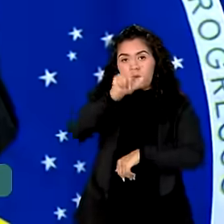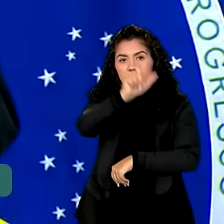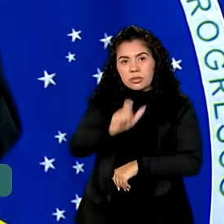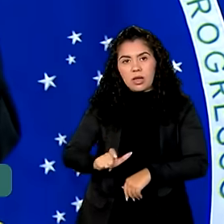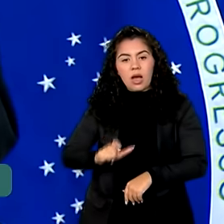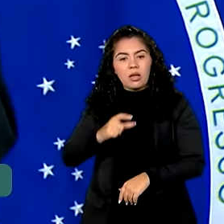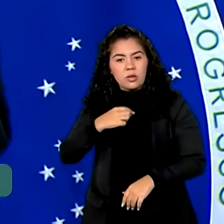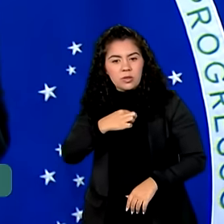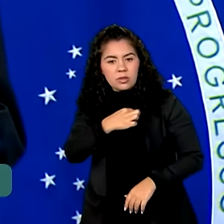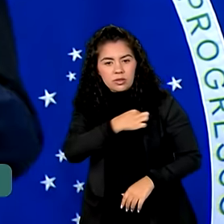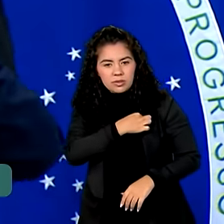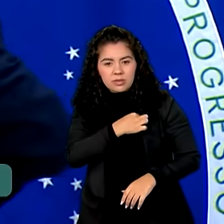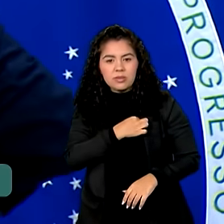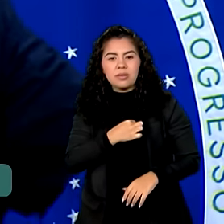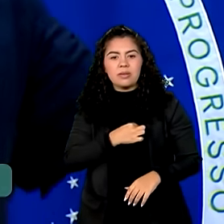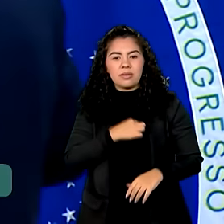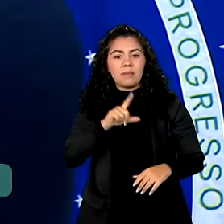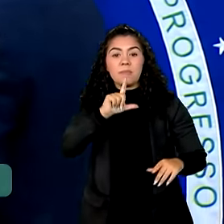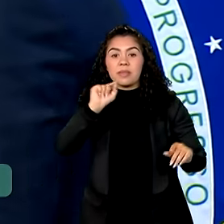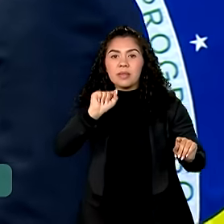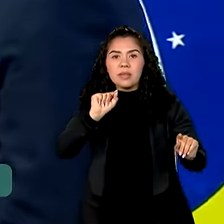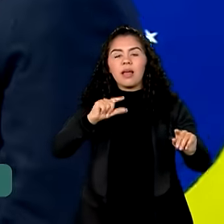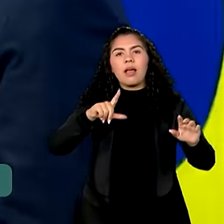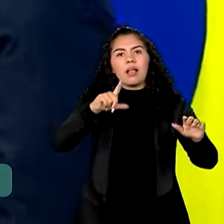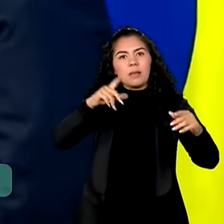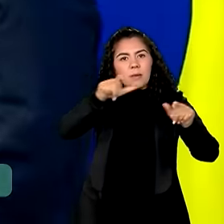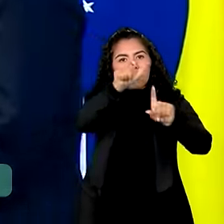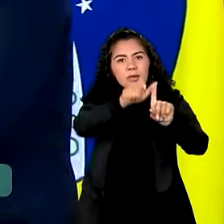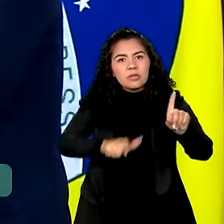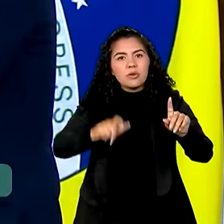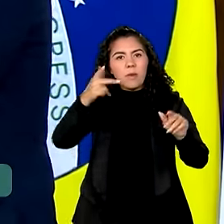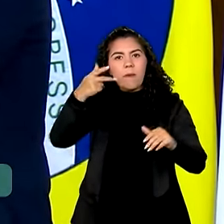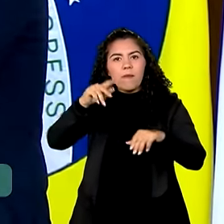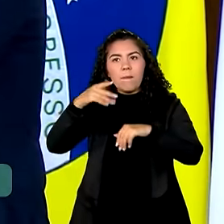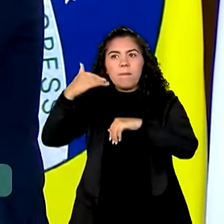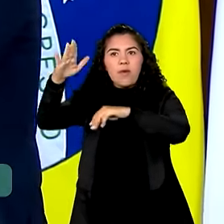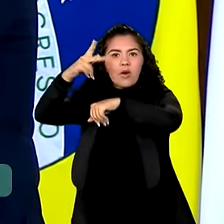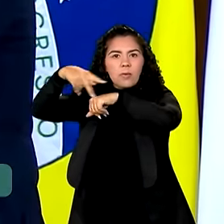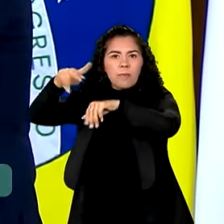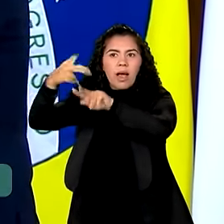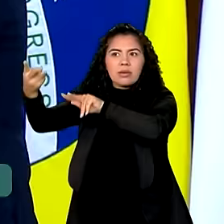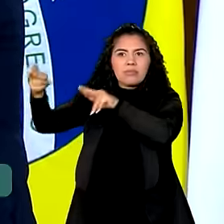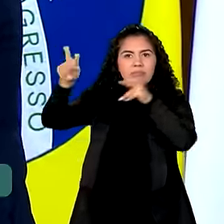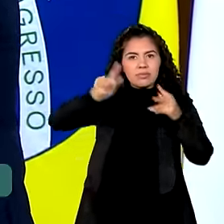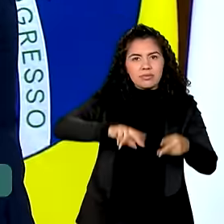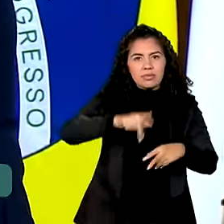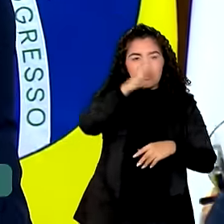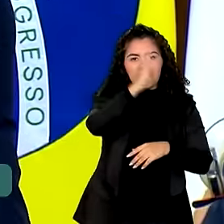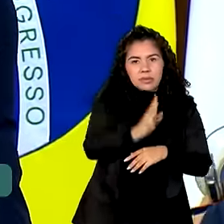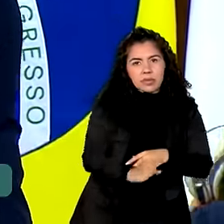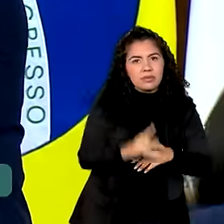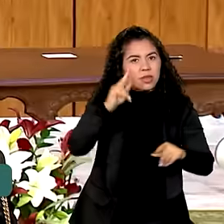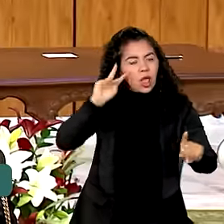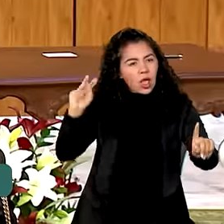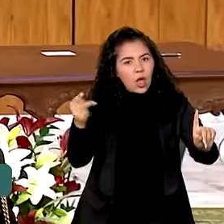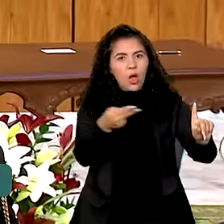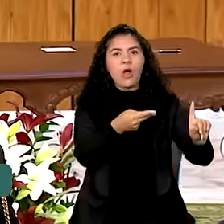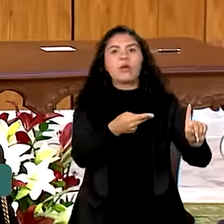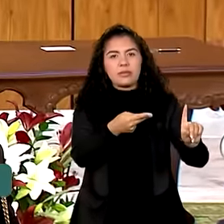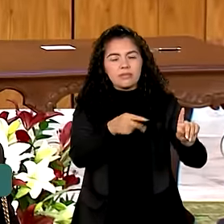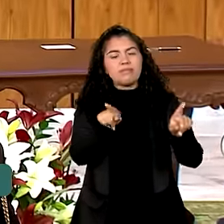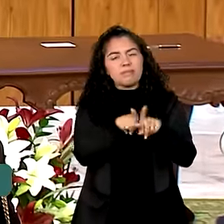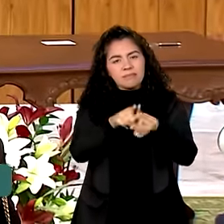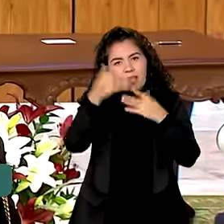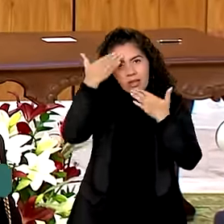condecorações do Brasil, a personalidades estrangeiras que tenham prestado serviços dignos de reconhecimento no país. E